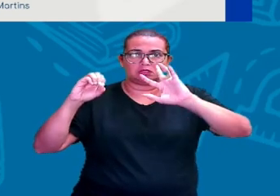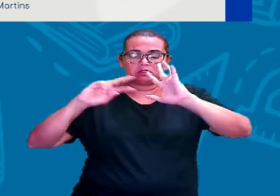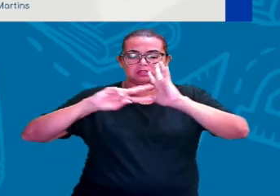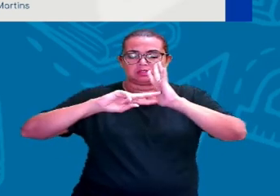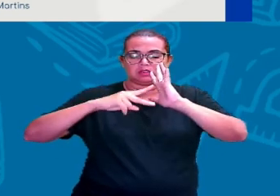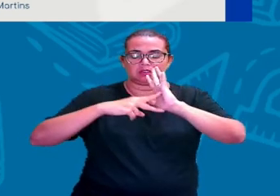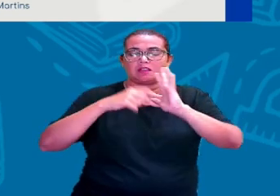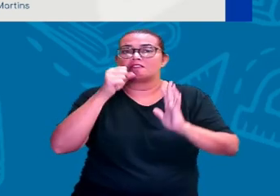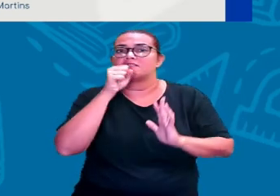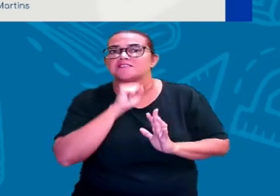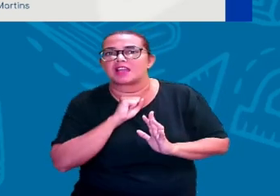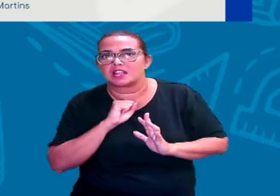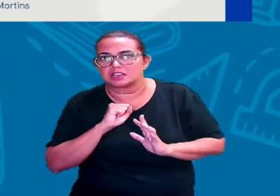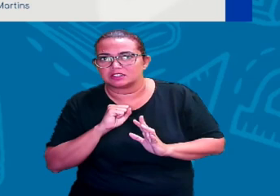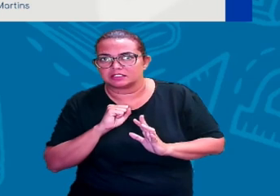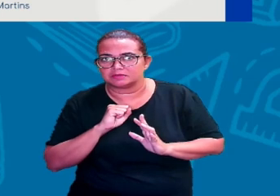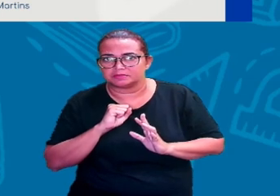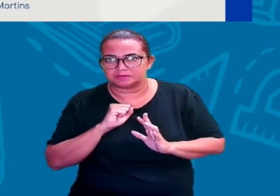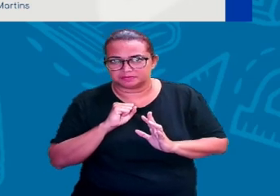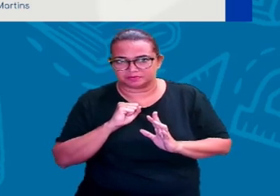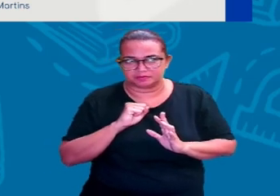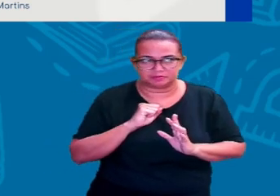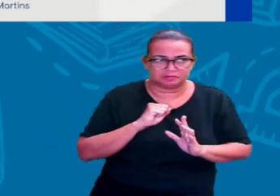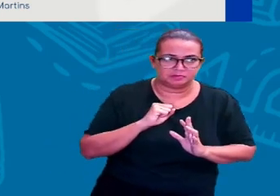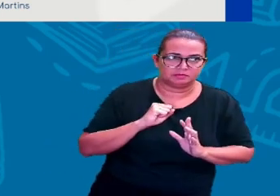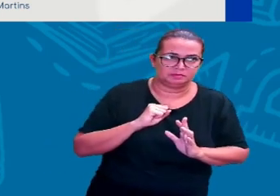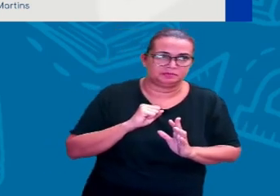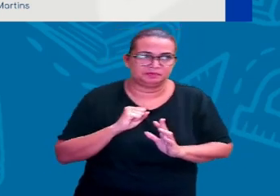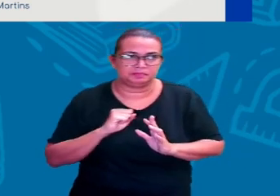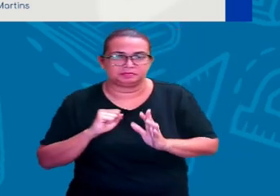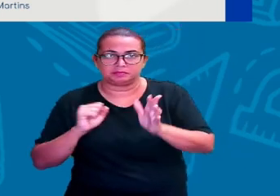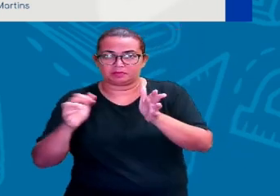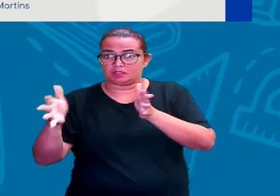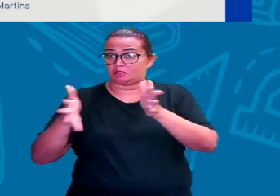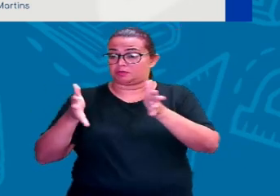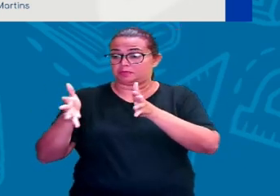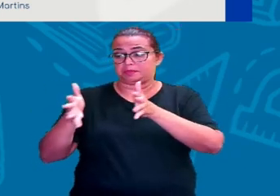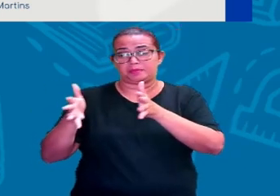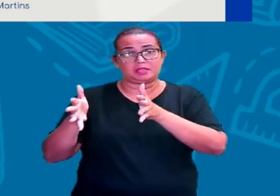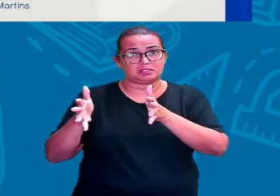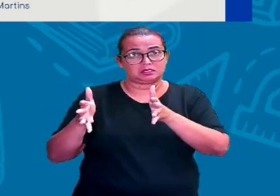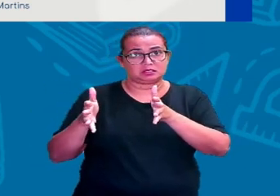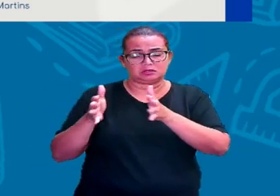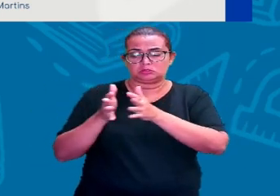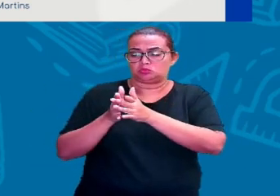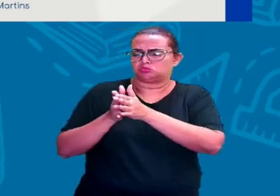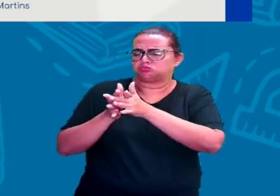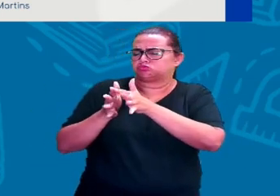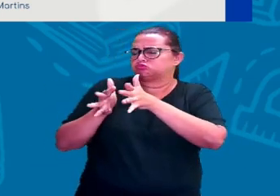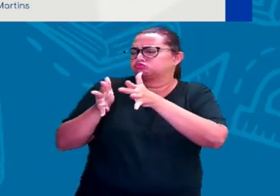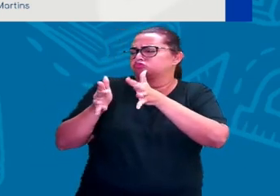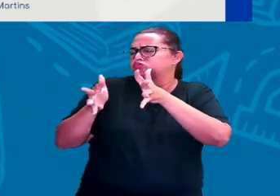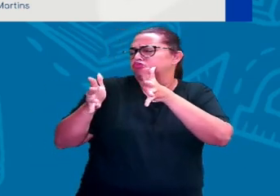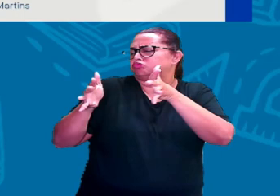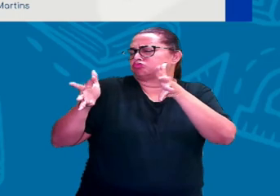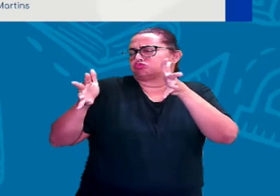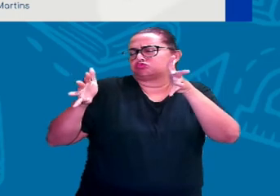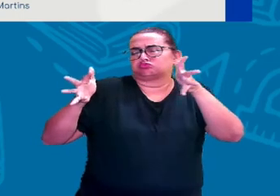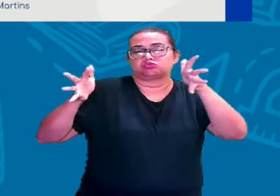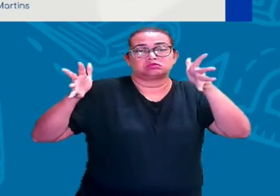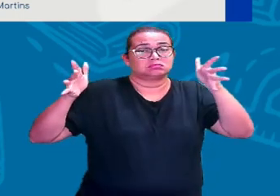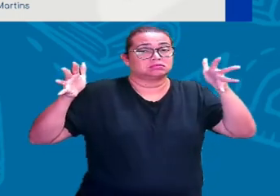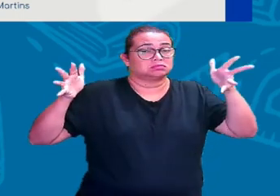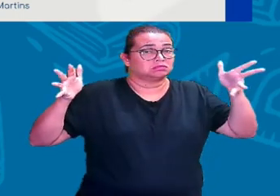E aí, continuando, esse período, ele foi um dos mais longos da história, né? Então, desde o